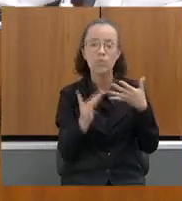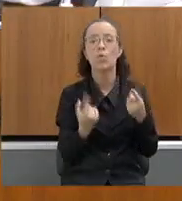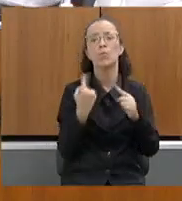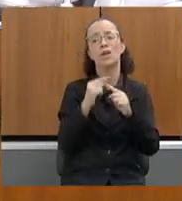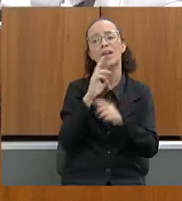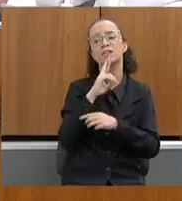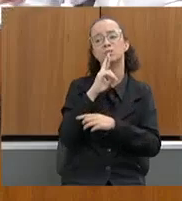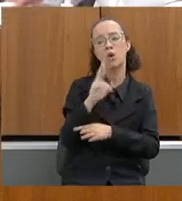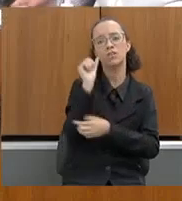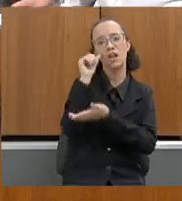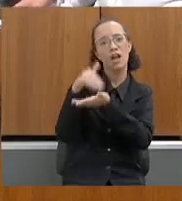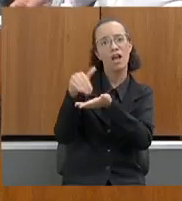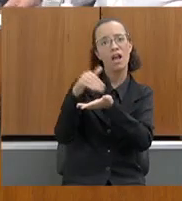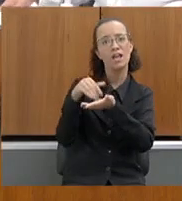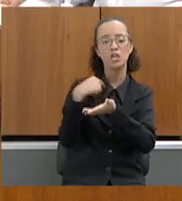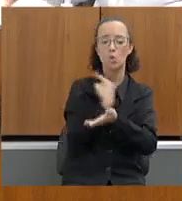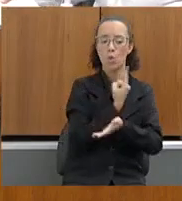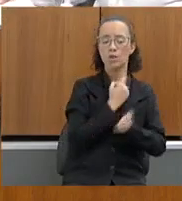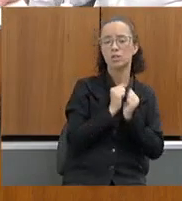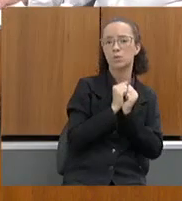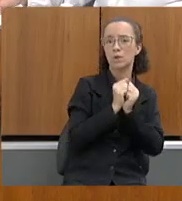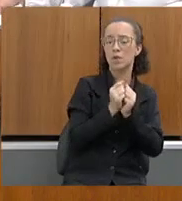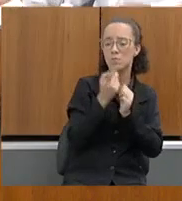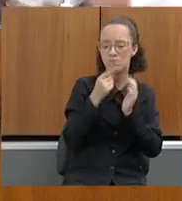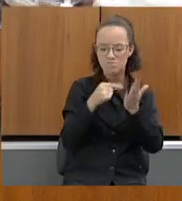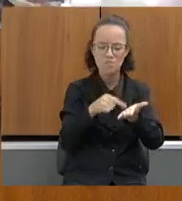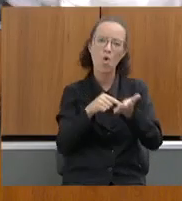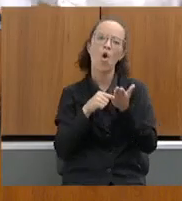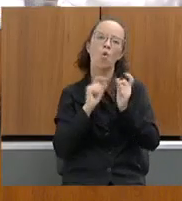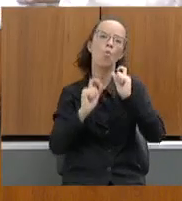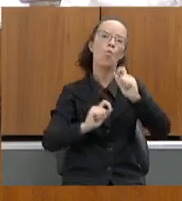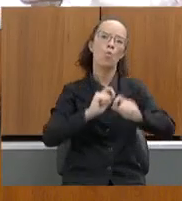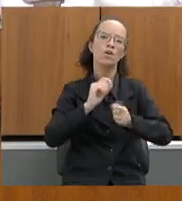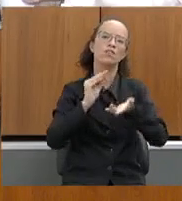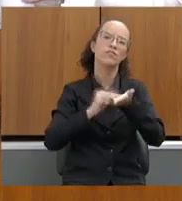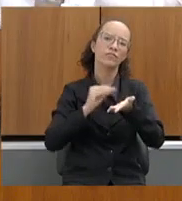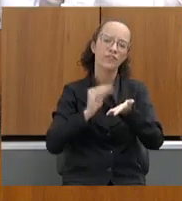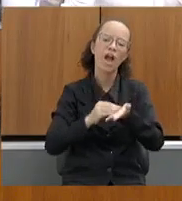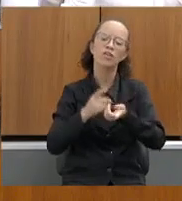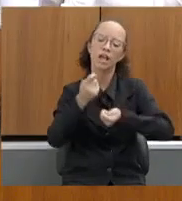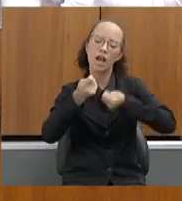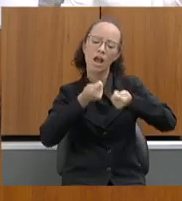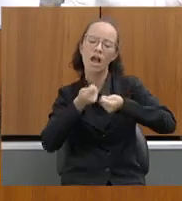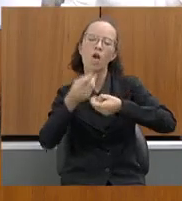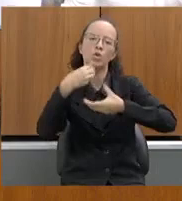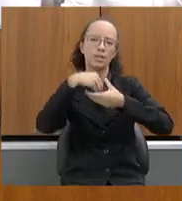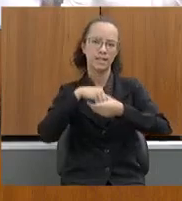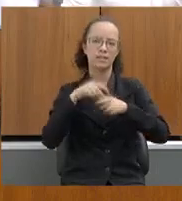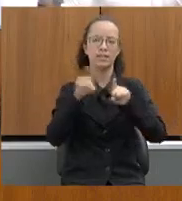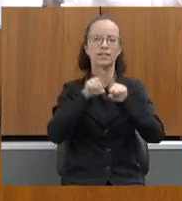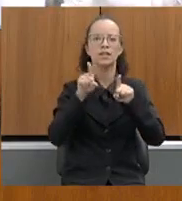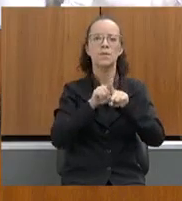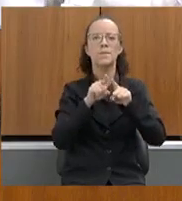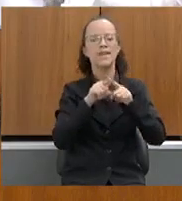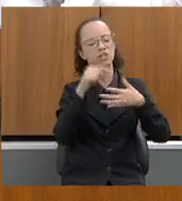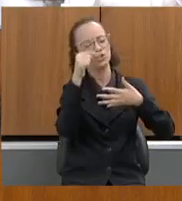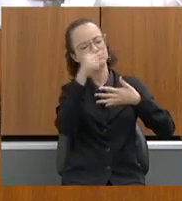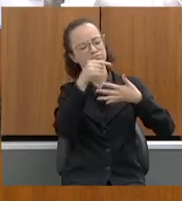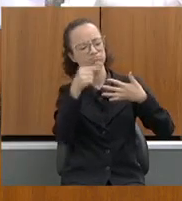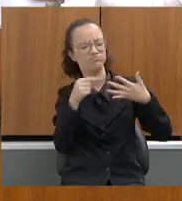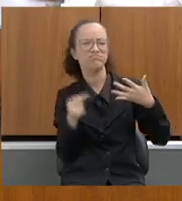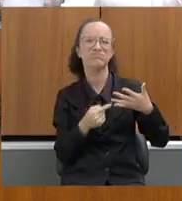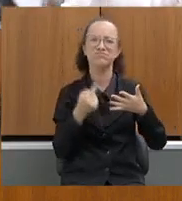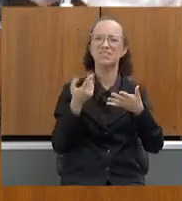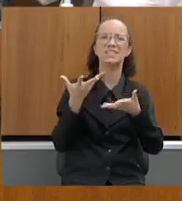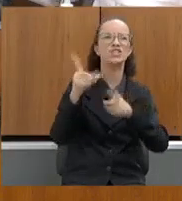secretária e o acompanhamento que a gente faz evidenciam a ausência de controle interno, a definição de forma subjetiva de